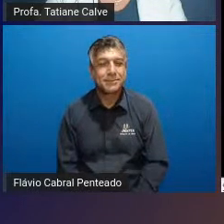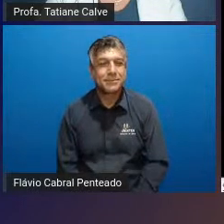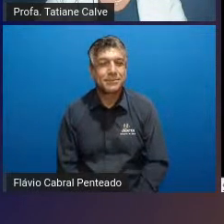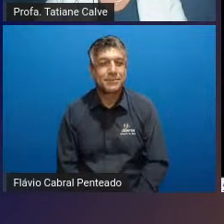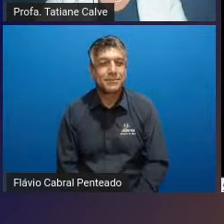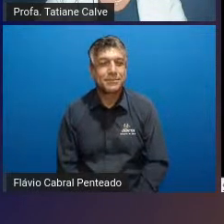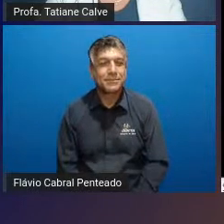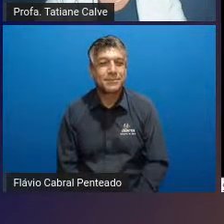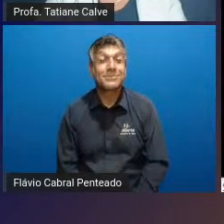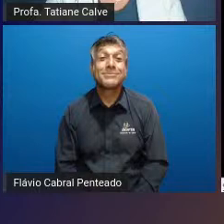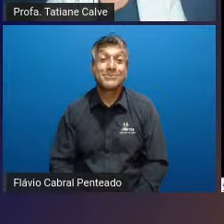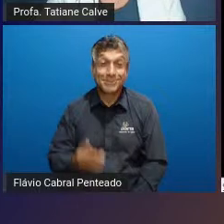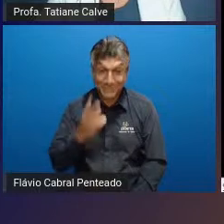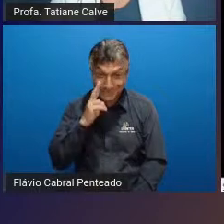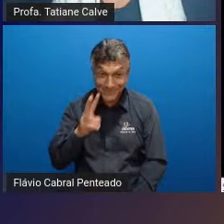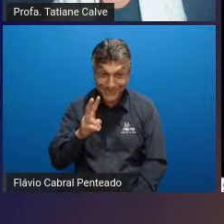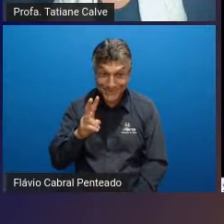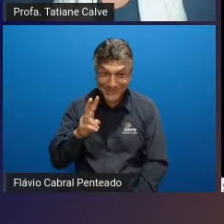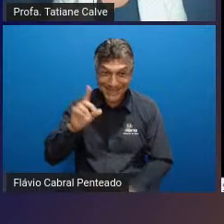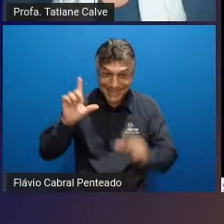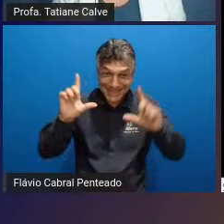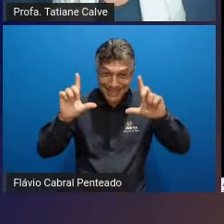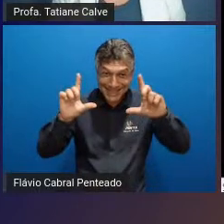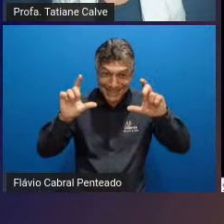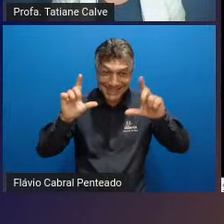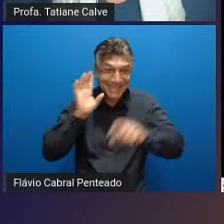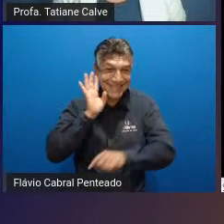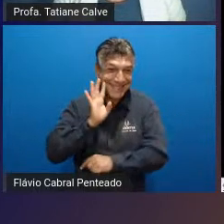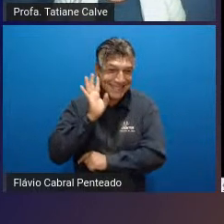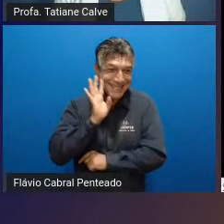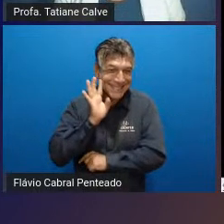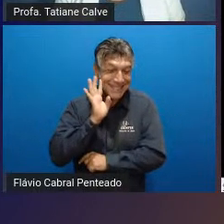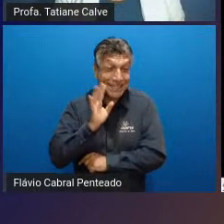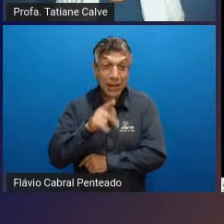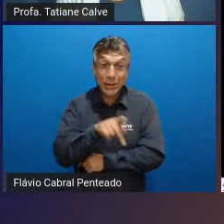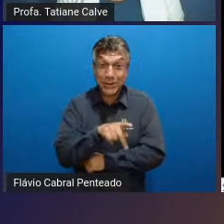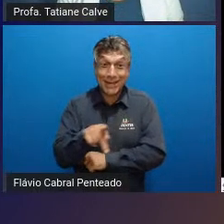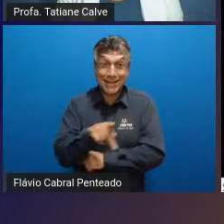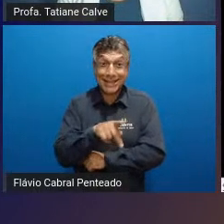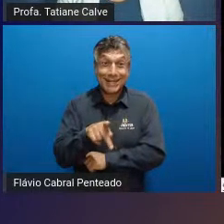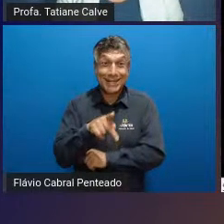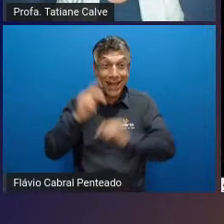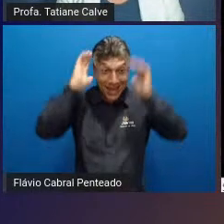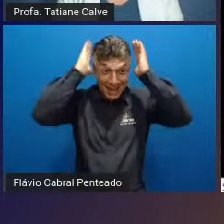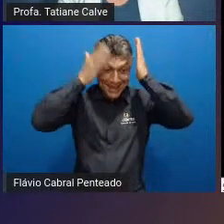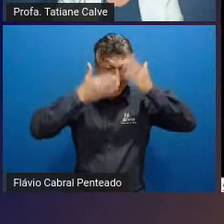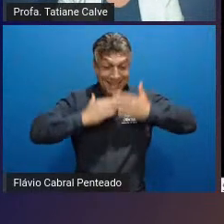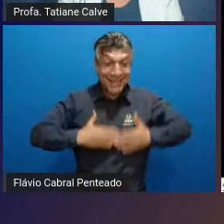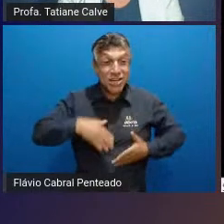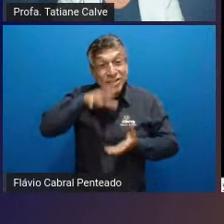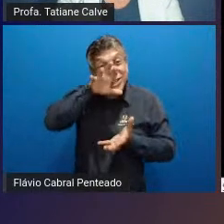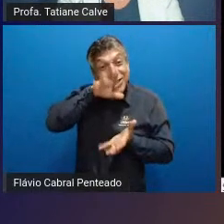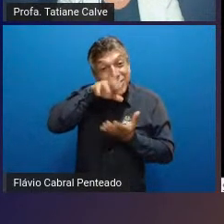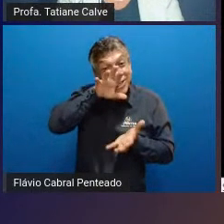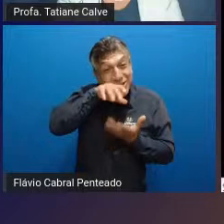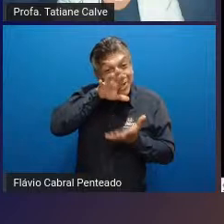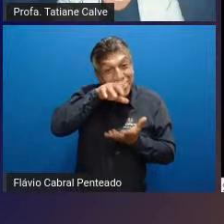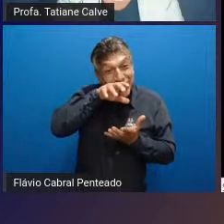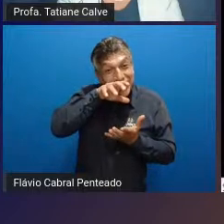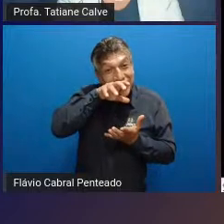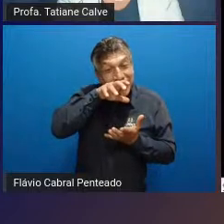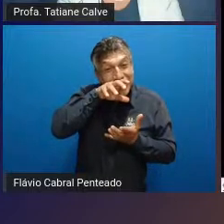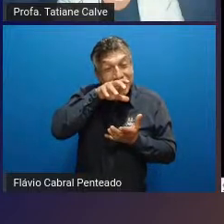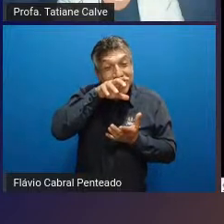e temos aqui na imagem olha que interessante gente a professora ela está vestida parece um jacaré ou é um jacaré ou é um